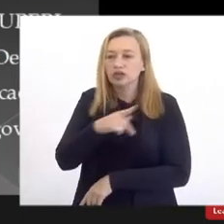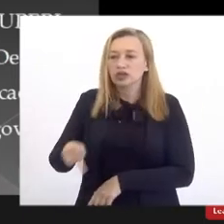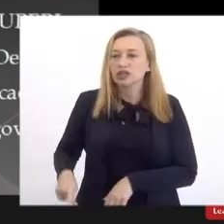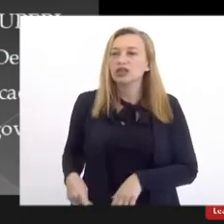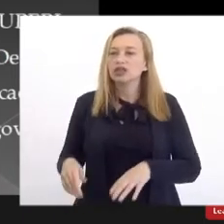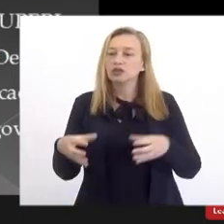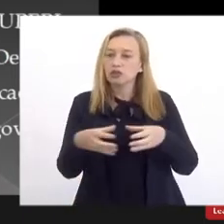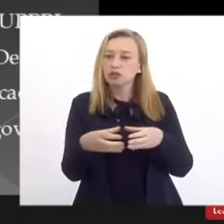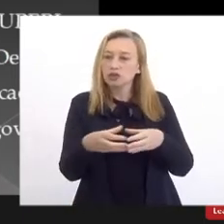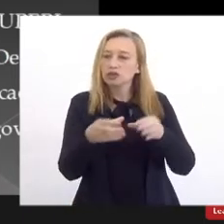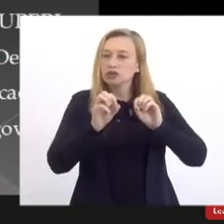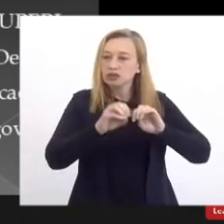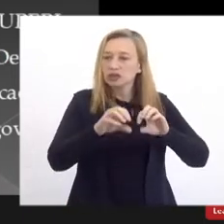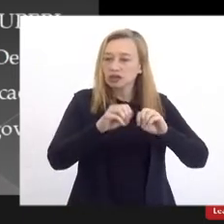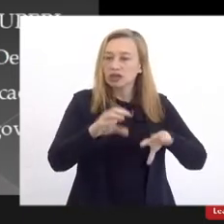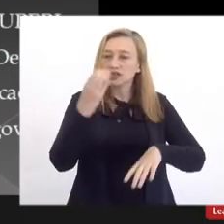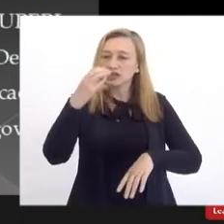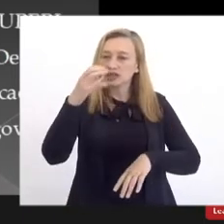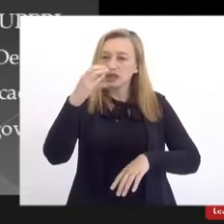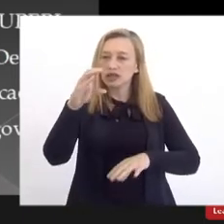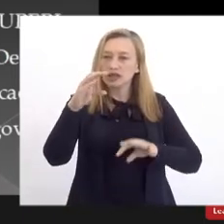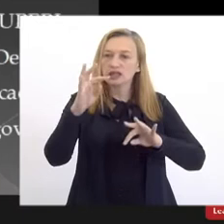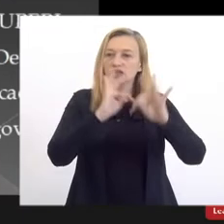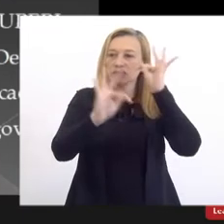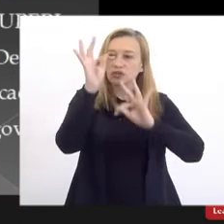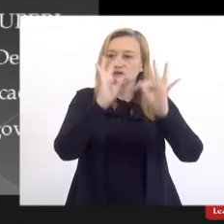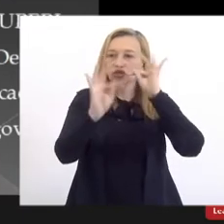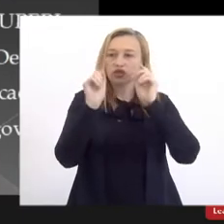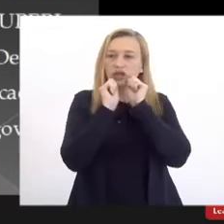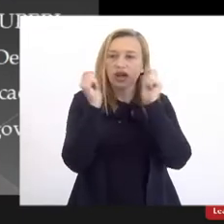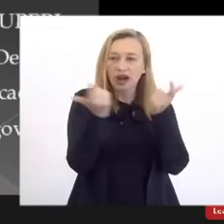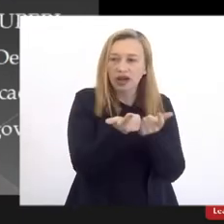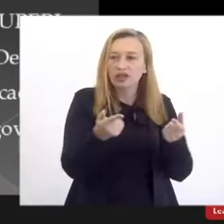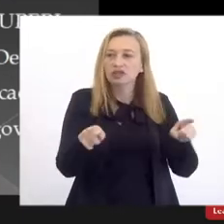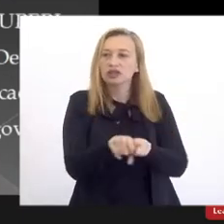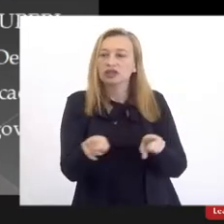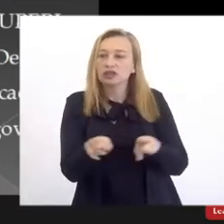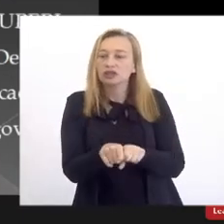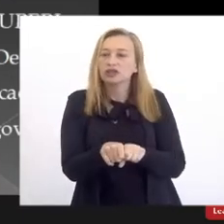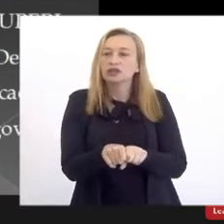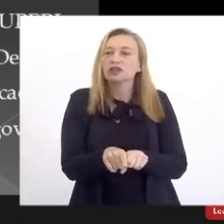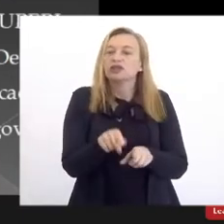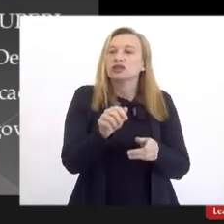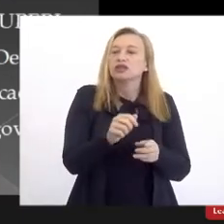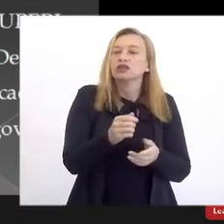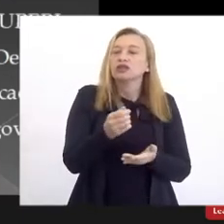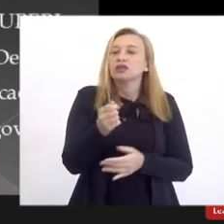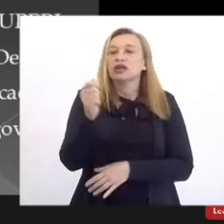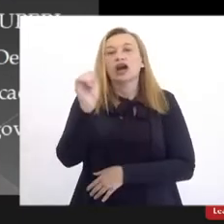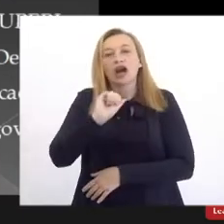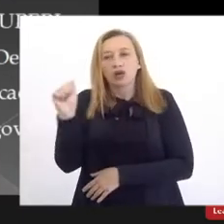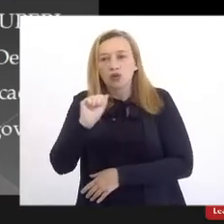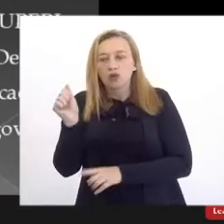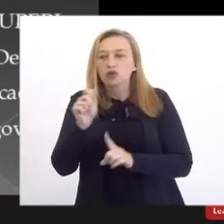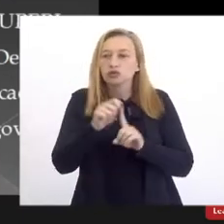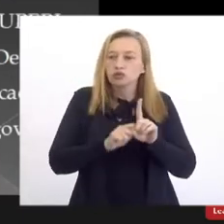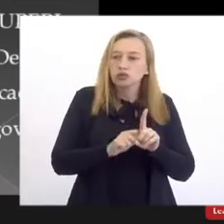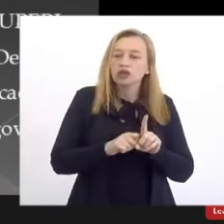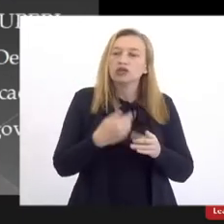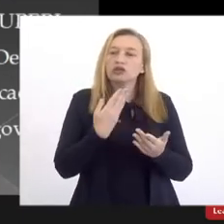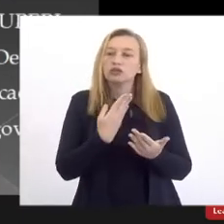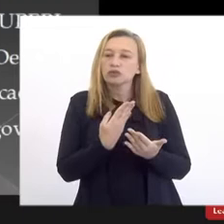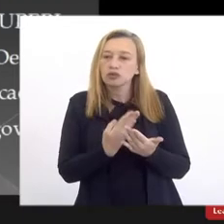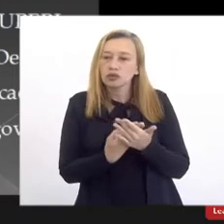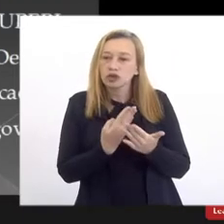educação, ciência e tecnologia da UESO, também ocorrida em agosto, reunião com os estudantes da UESO,